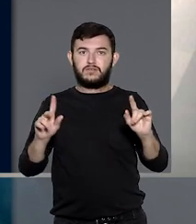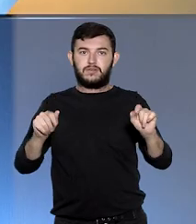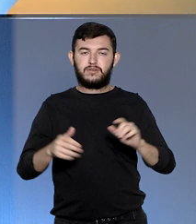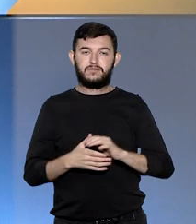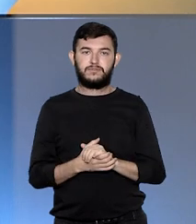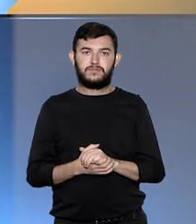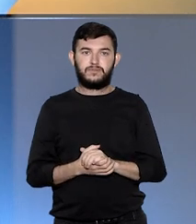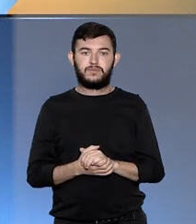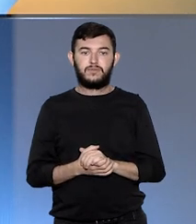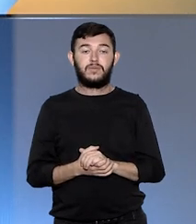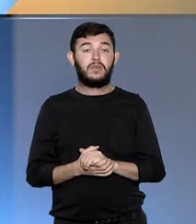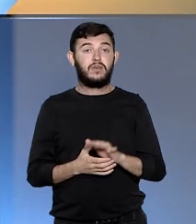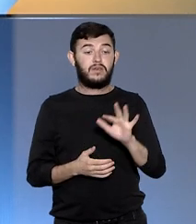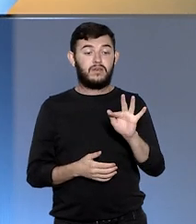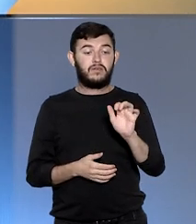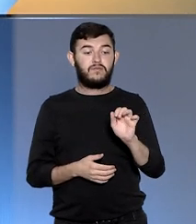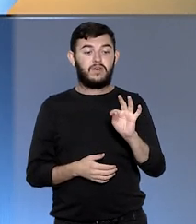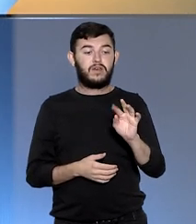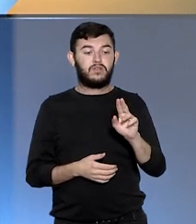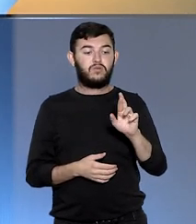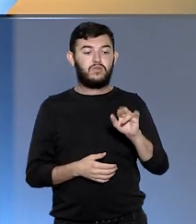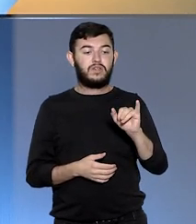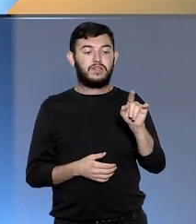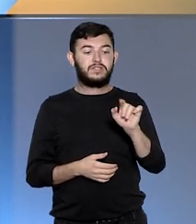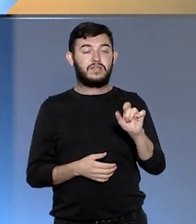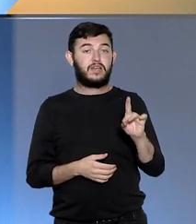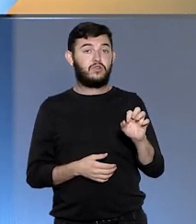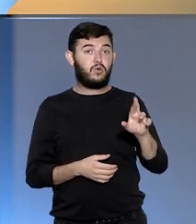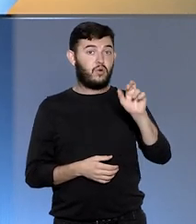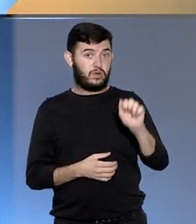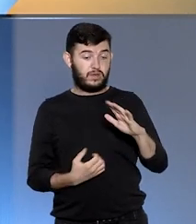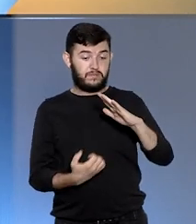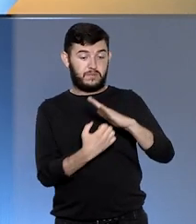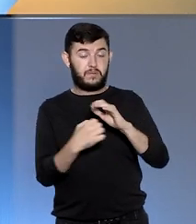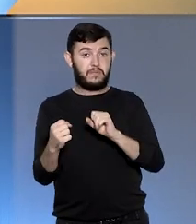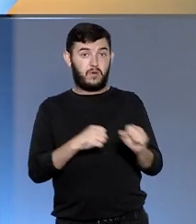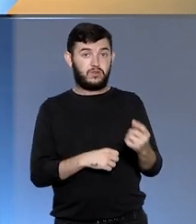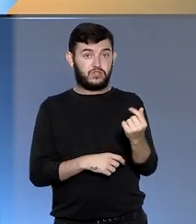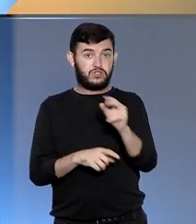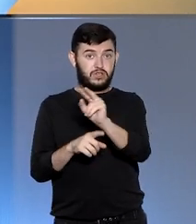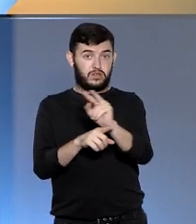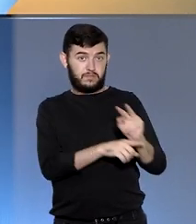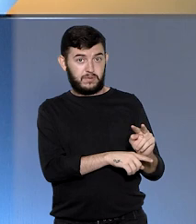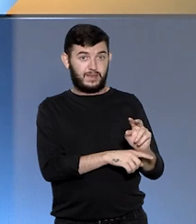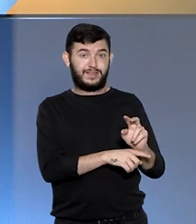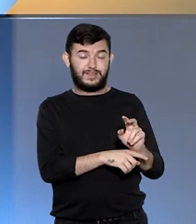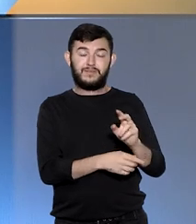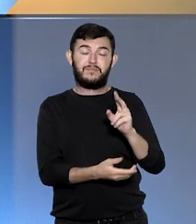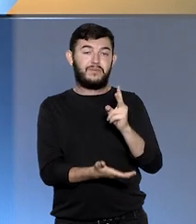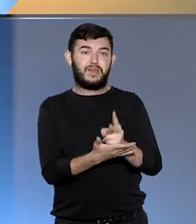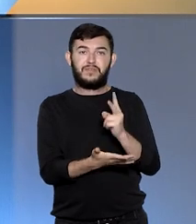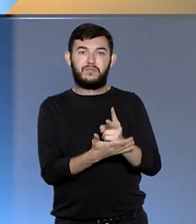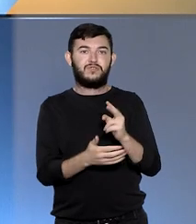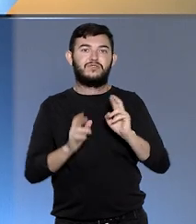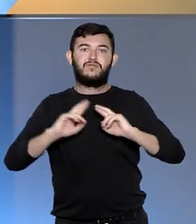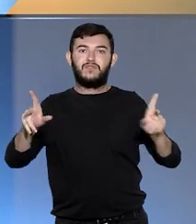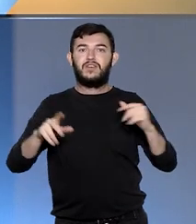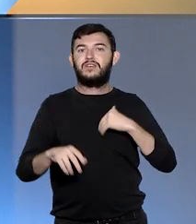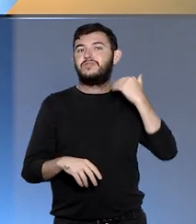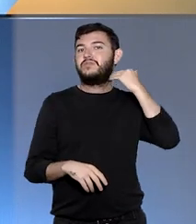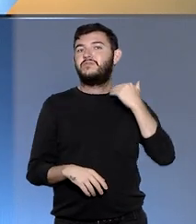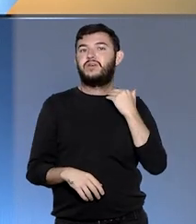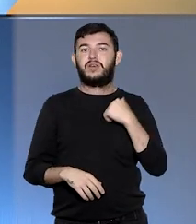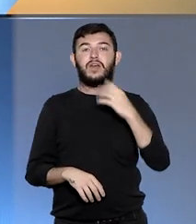E as faturizadoras podem prestar dinheiro mesmo não sendo instituição financeira. Esse foi o